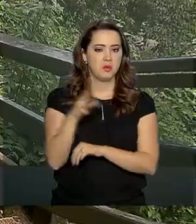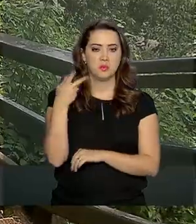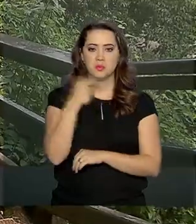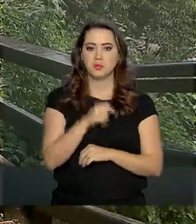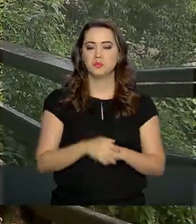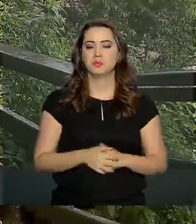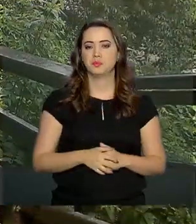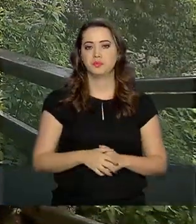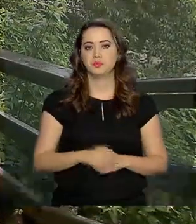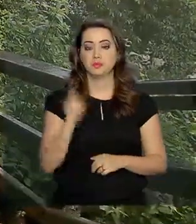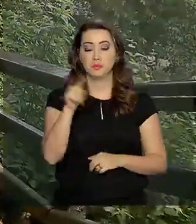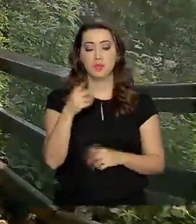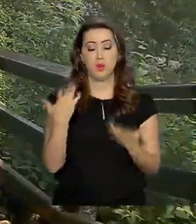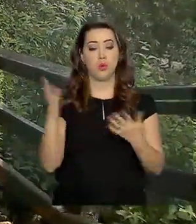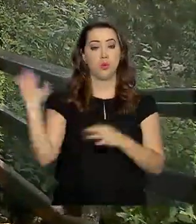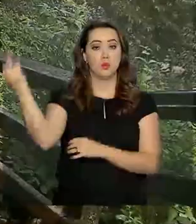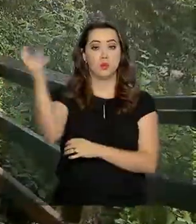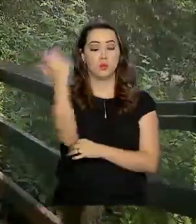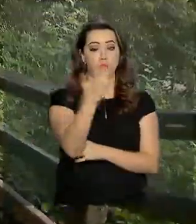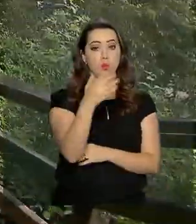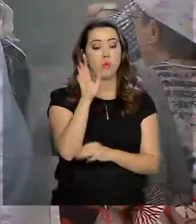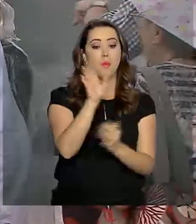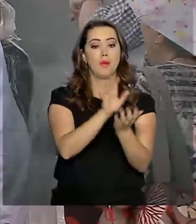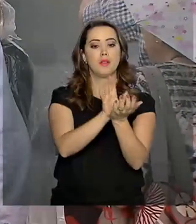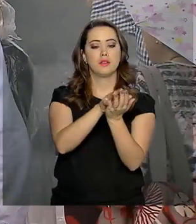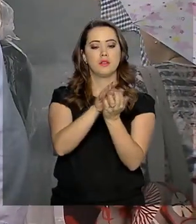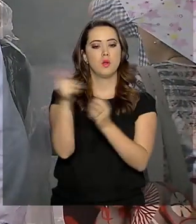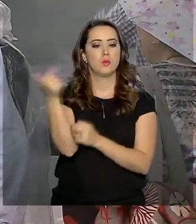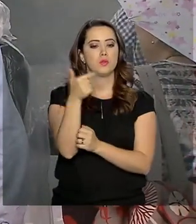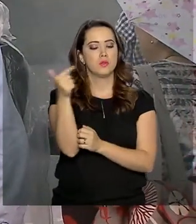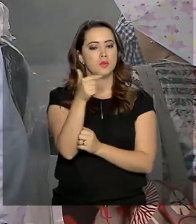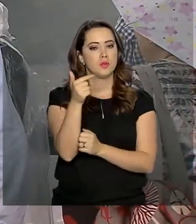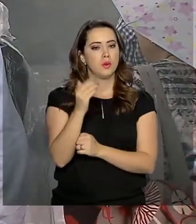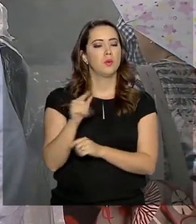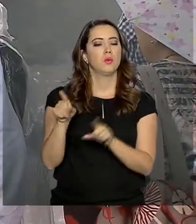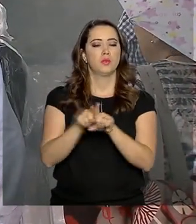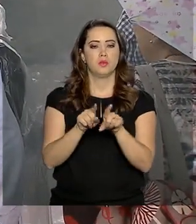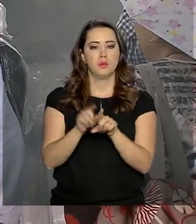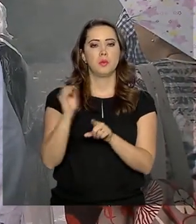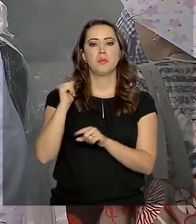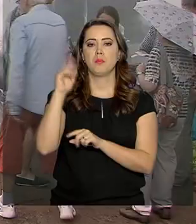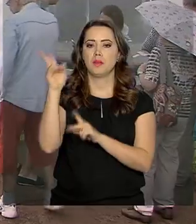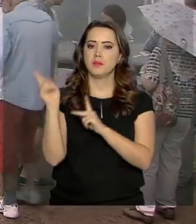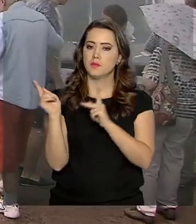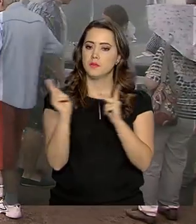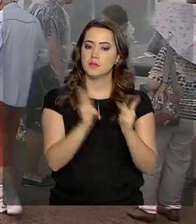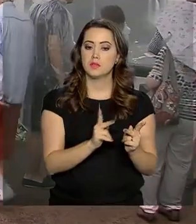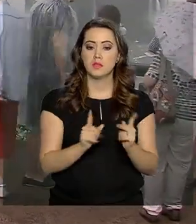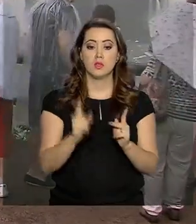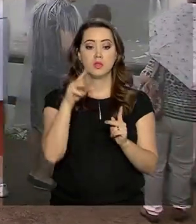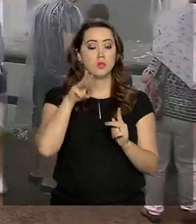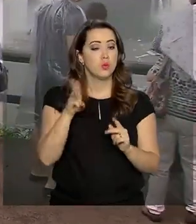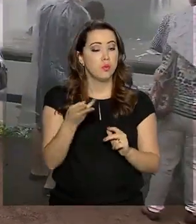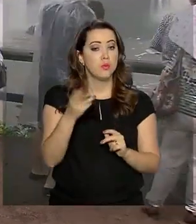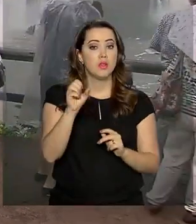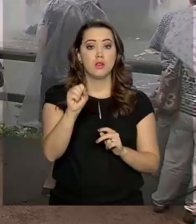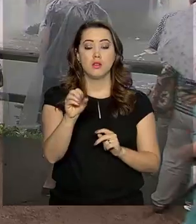bonita. O Parque Nacional do Iguaçu, no Paraná, foi o segundo que recebeu mais visitantes. 1 milhão